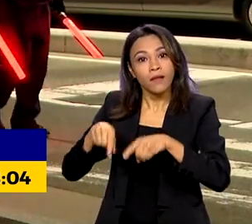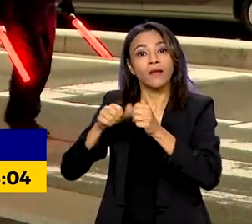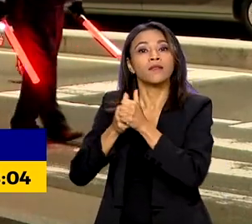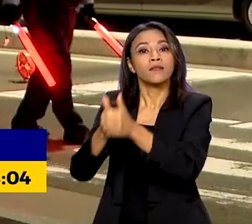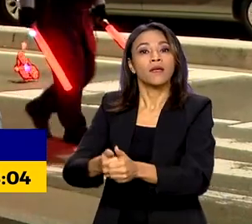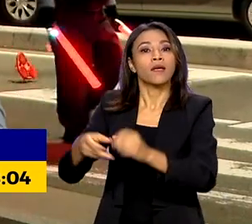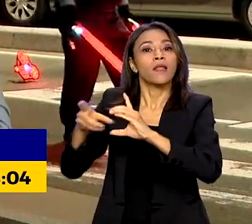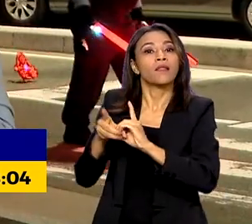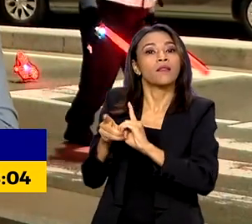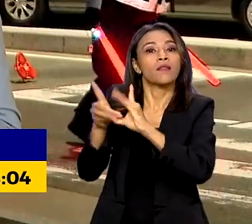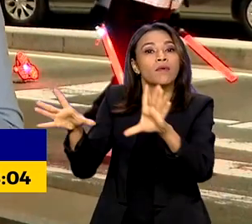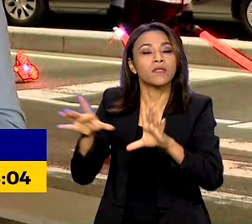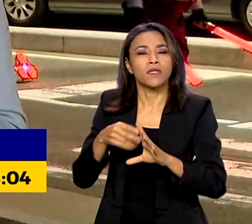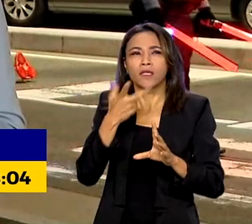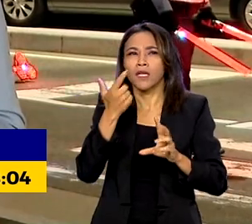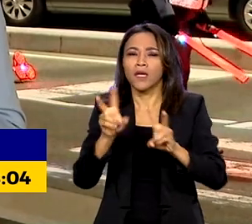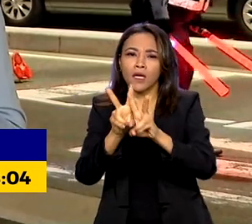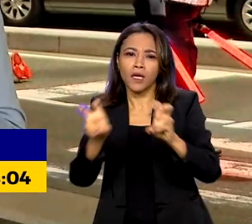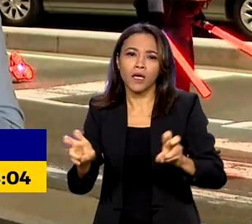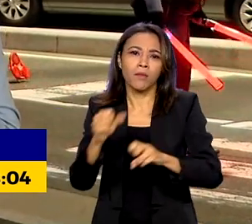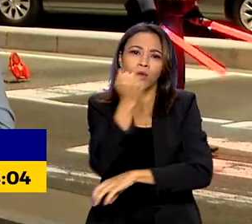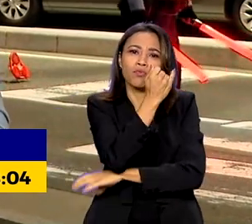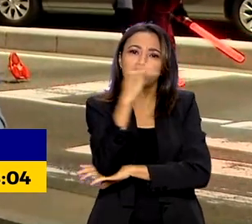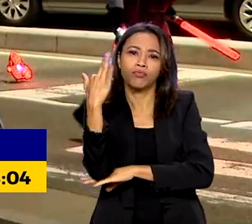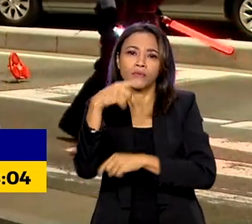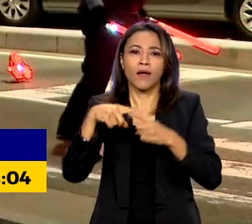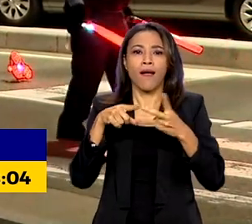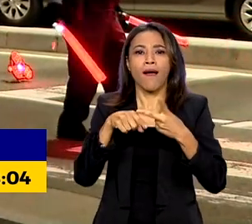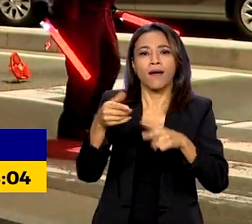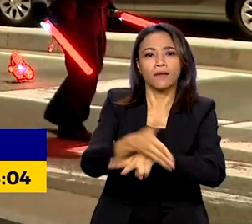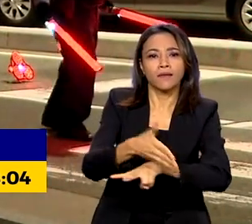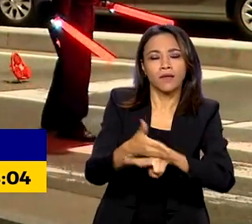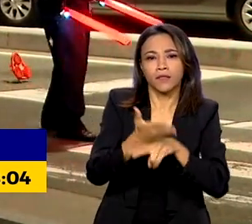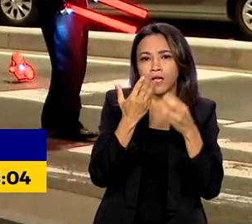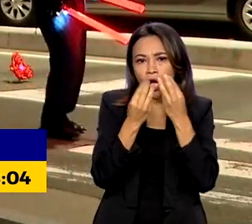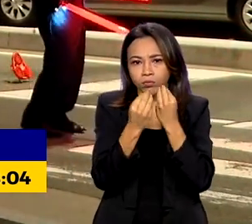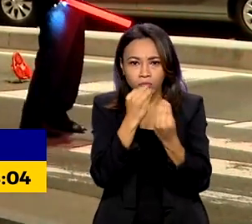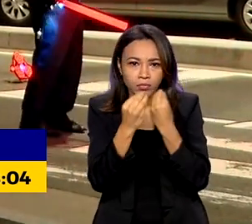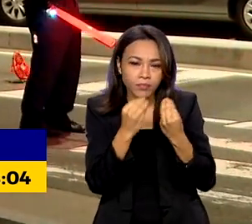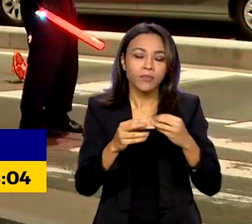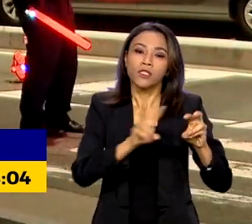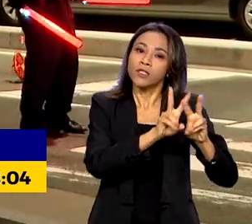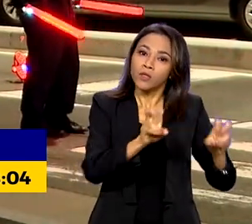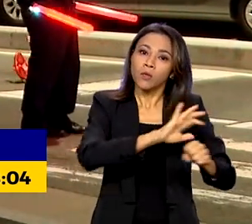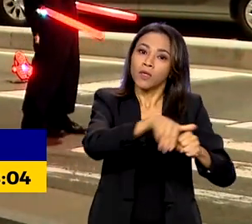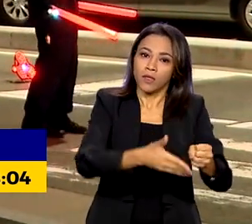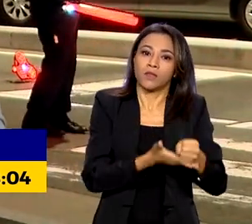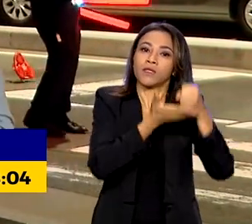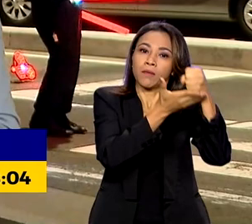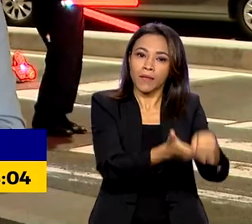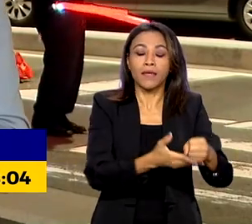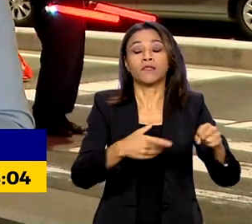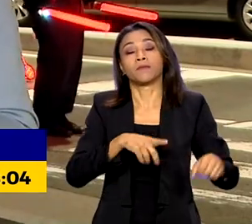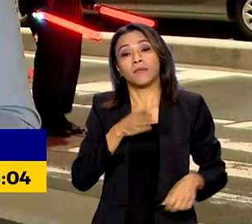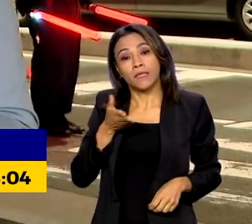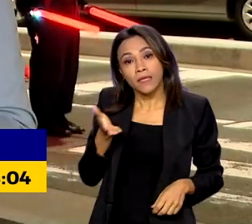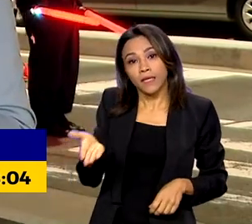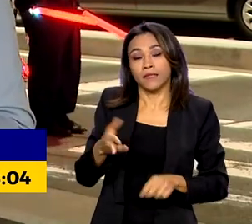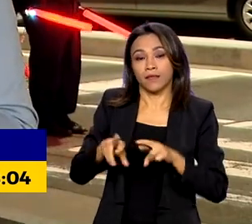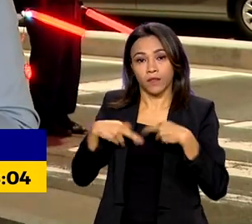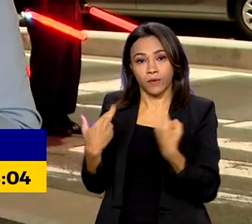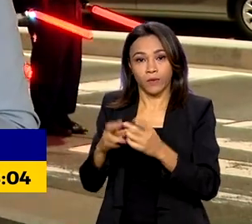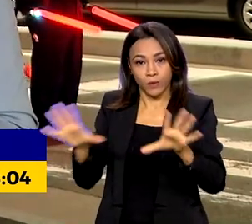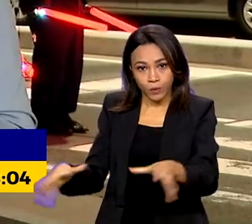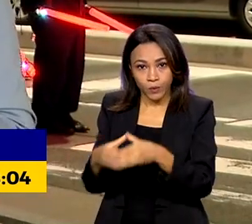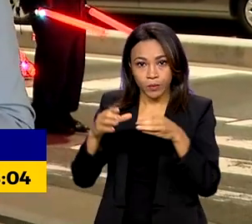também de meio ambiente, acesso a alimentos e desenvolvimento sustentável. Além das reuniões de cúpula, o presidente Lula terá